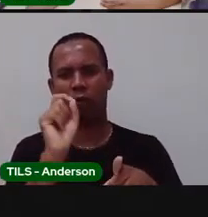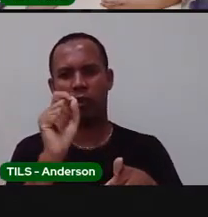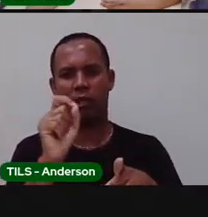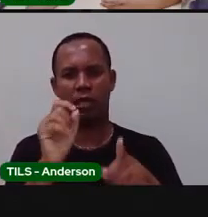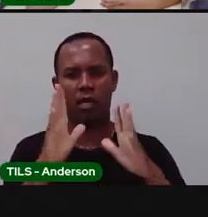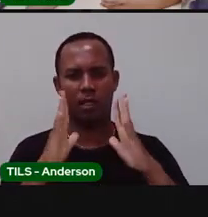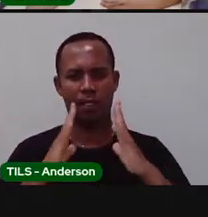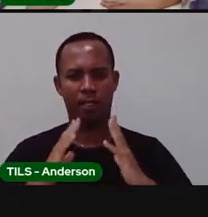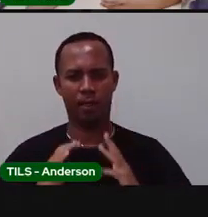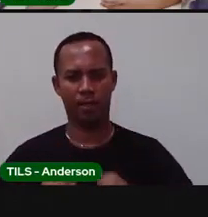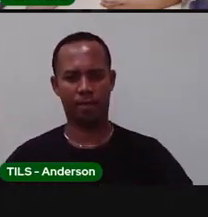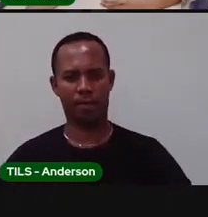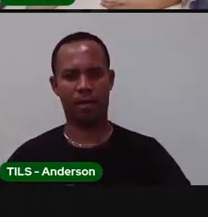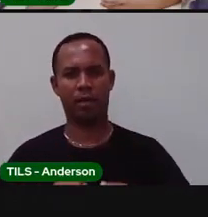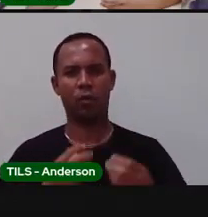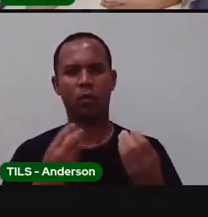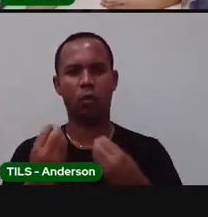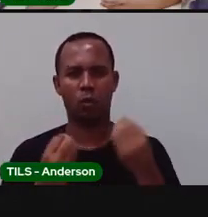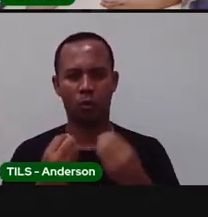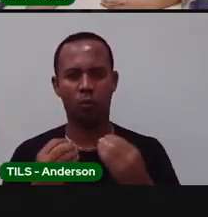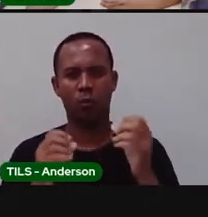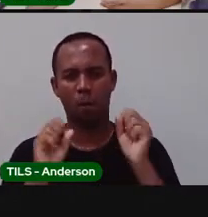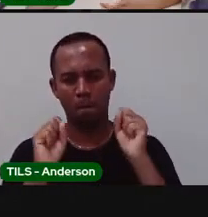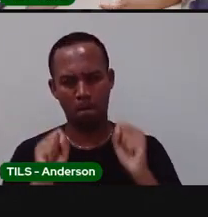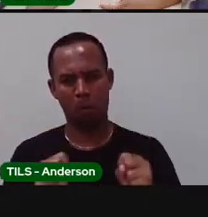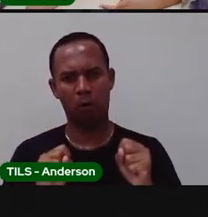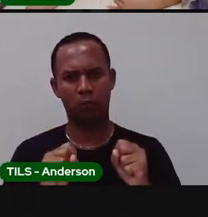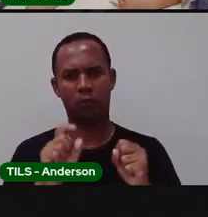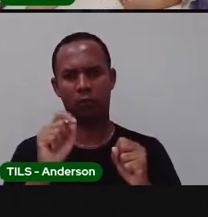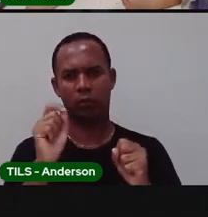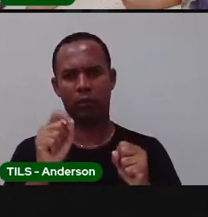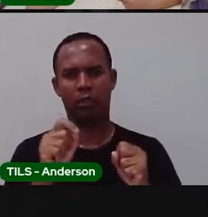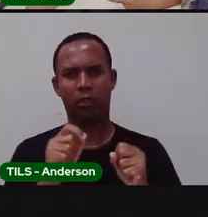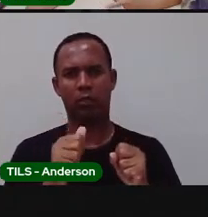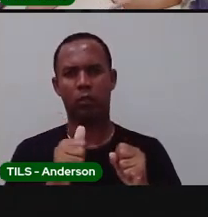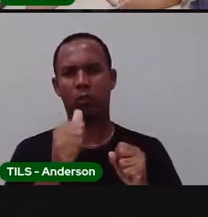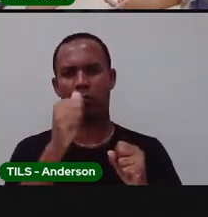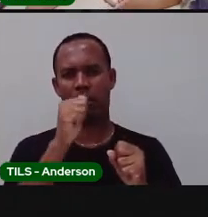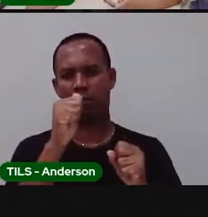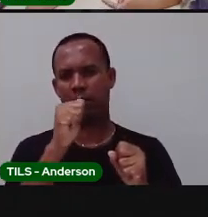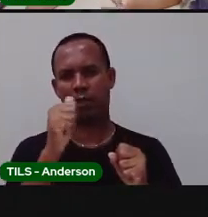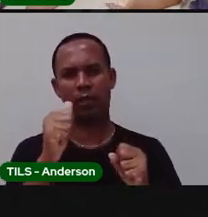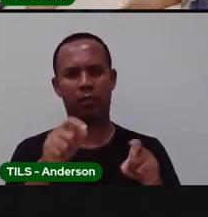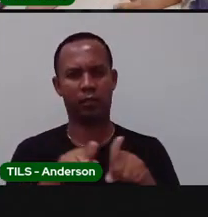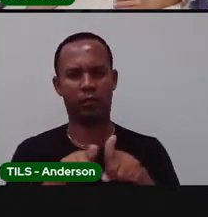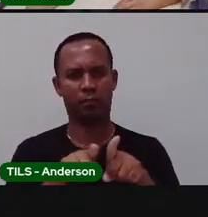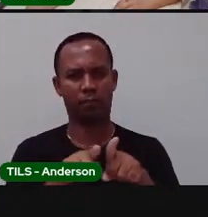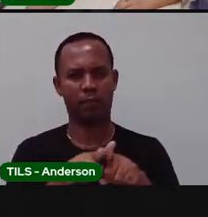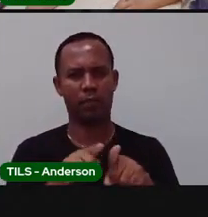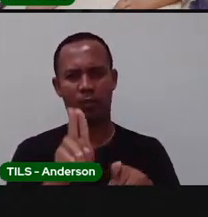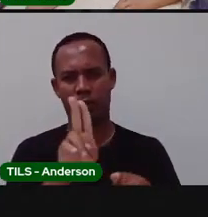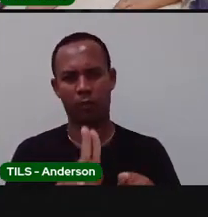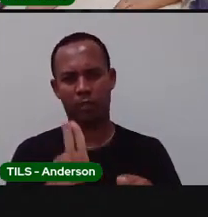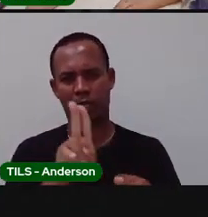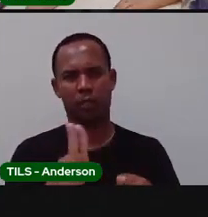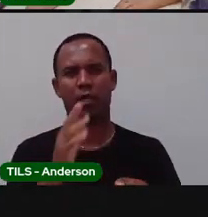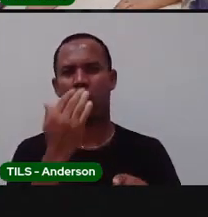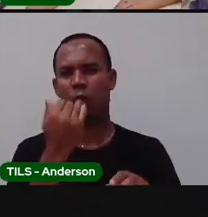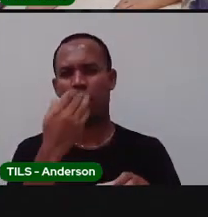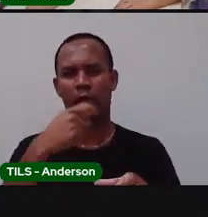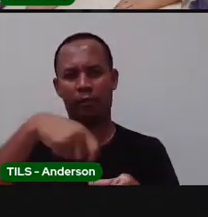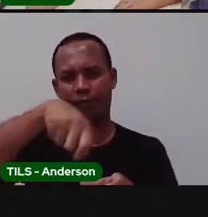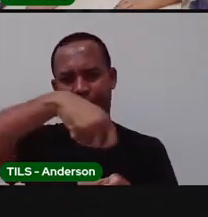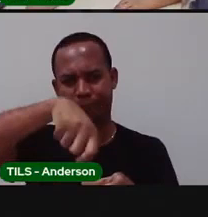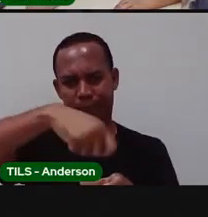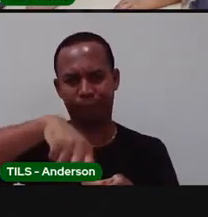potável isto é pode ser consumida serve para beber e pode ser usada no preparo de alimentos